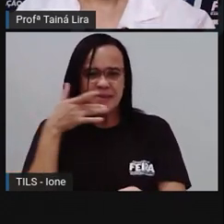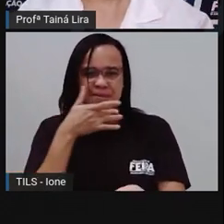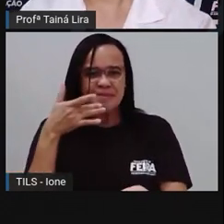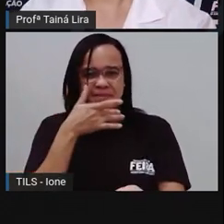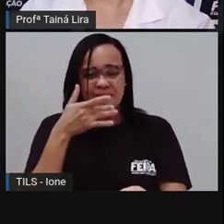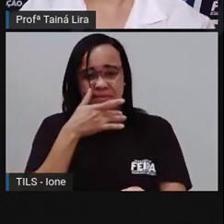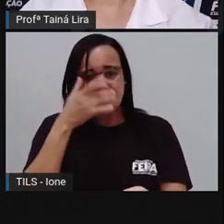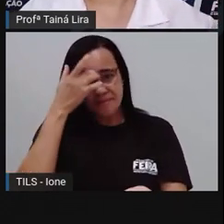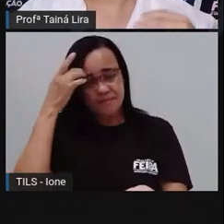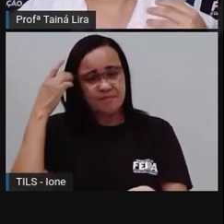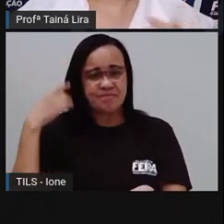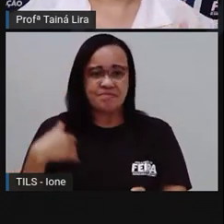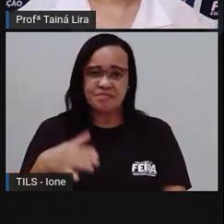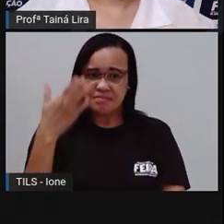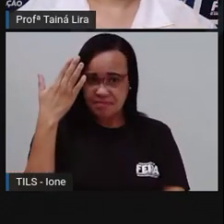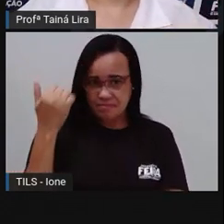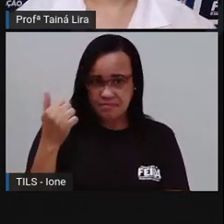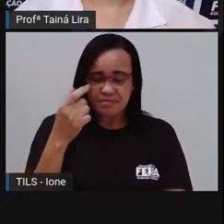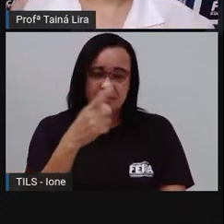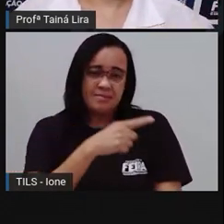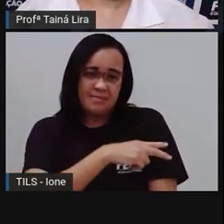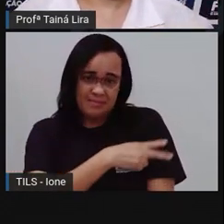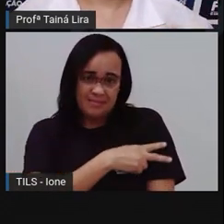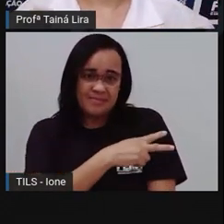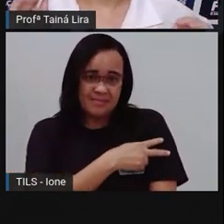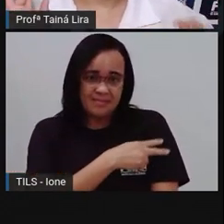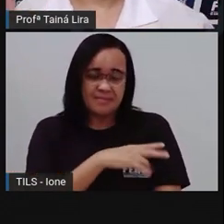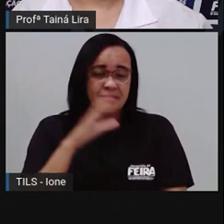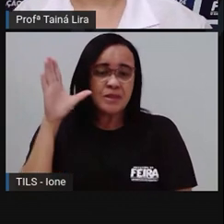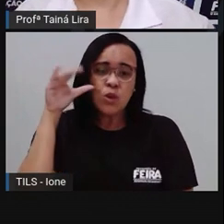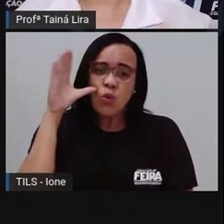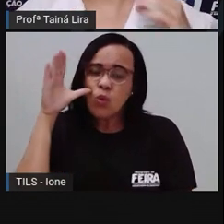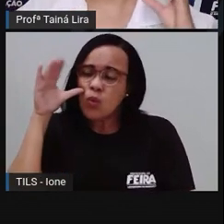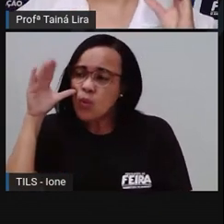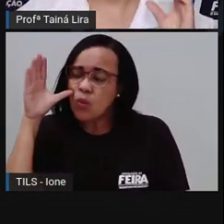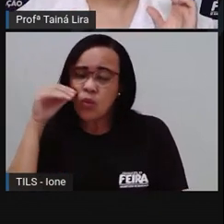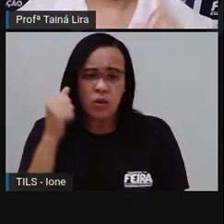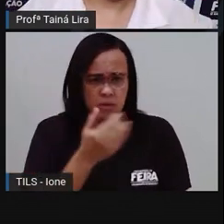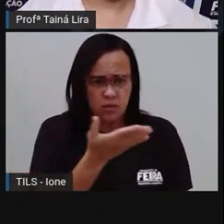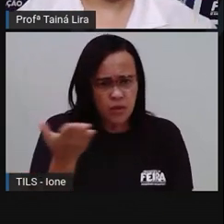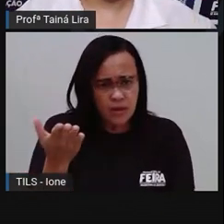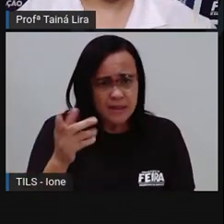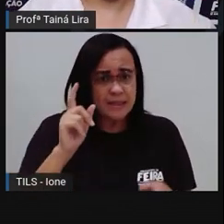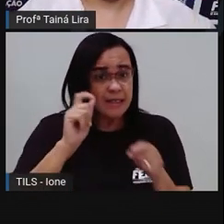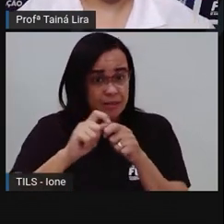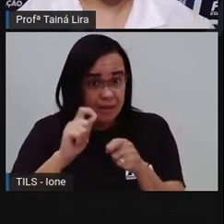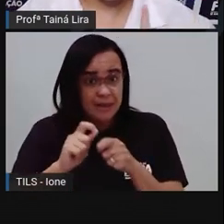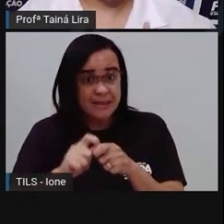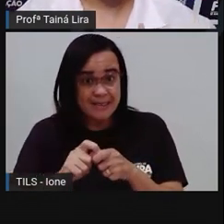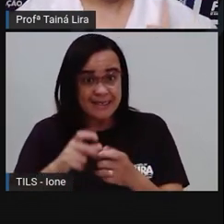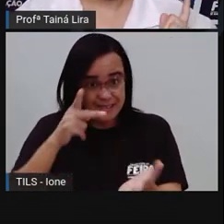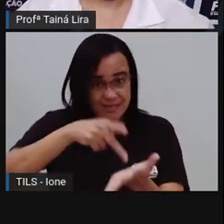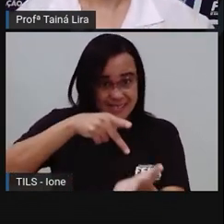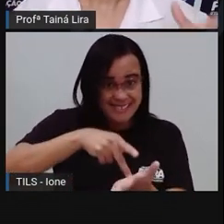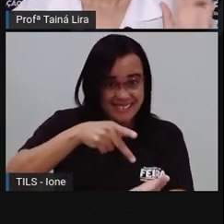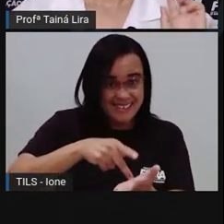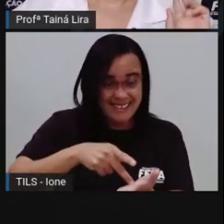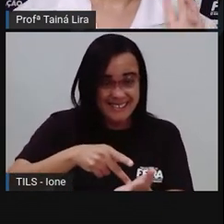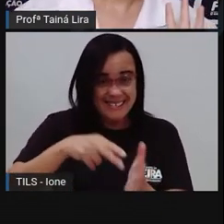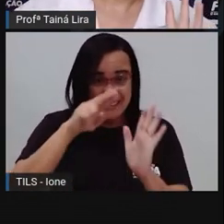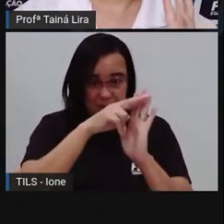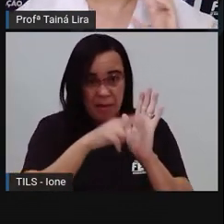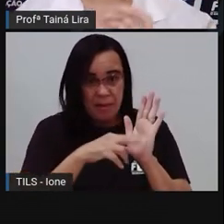sabem, viu? Segundo ano, eu fico muito curiosa para saber, né? Quem é que está fazendo. Então, se vocês fizerem aí as receitas, tá?